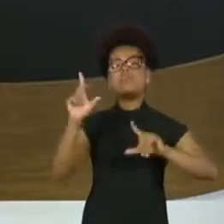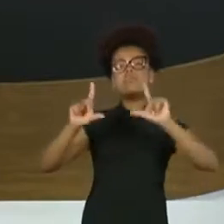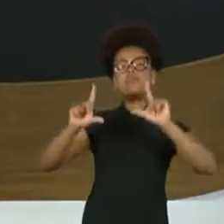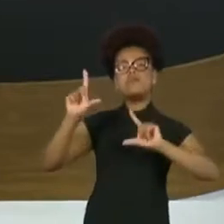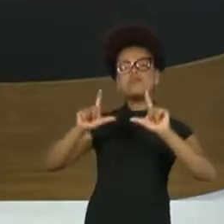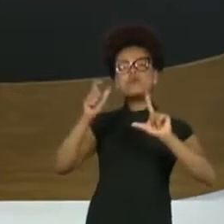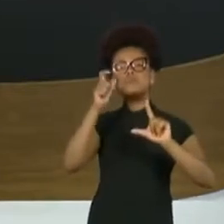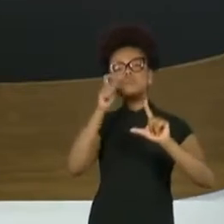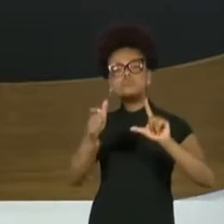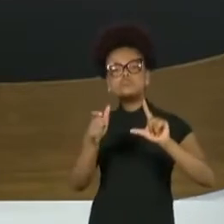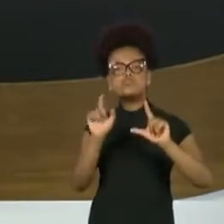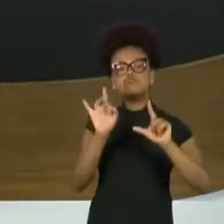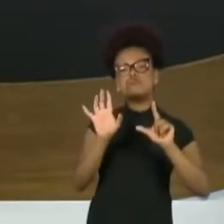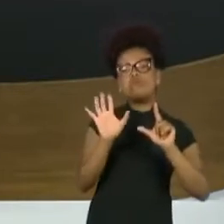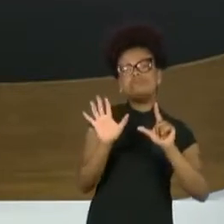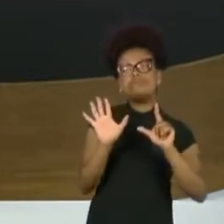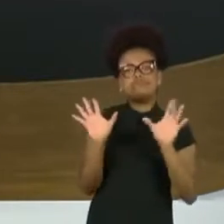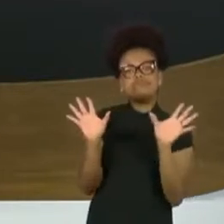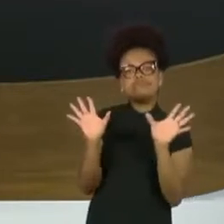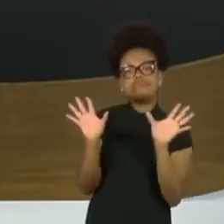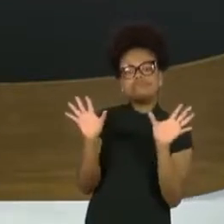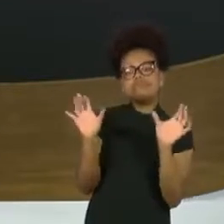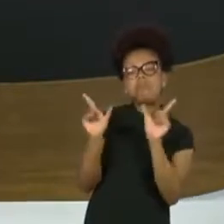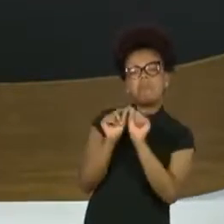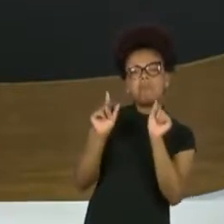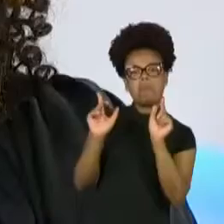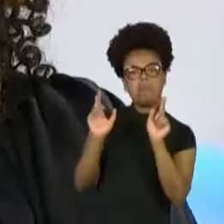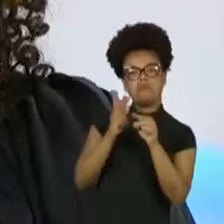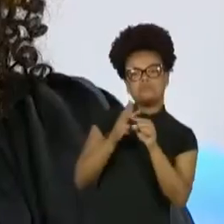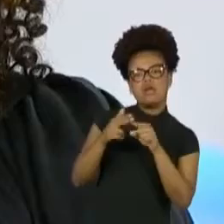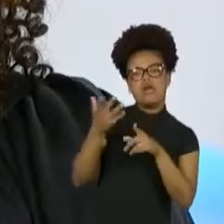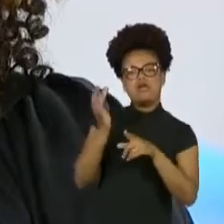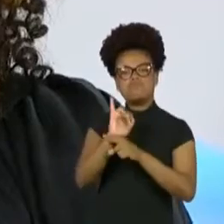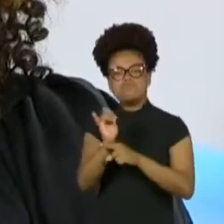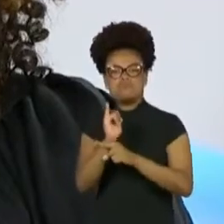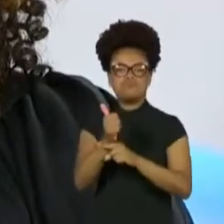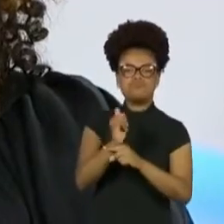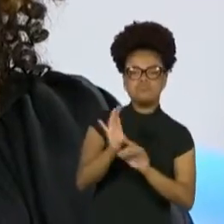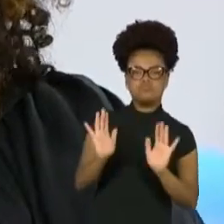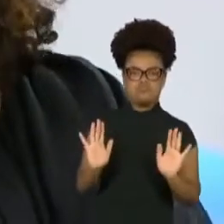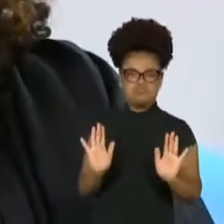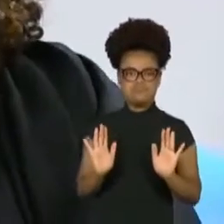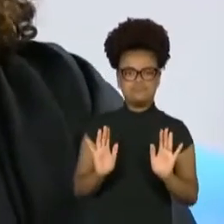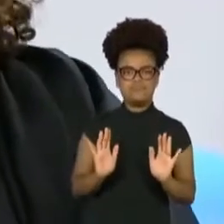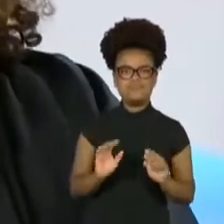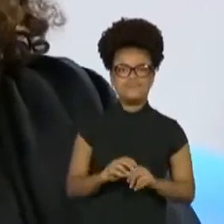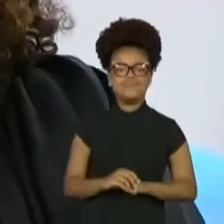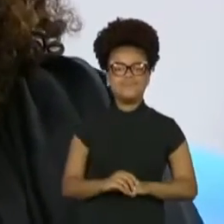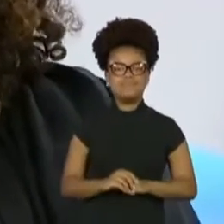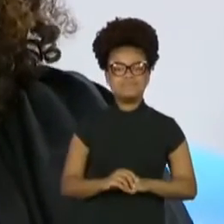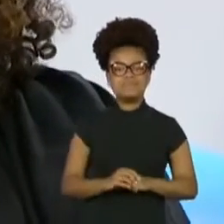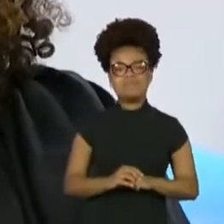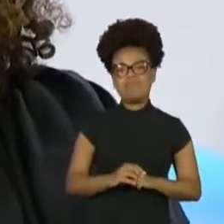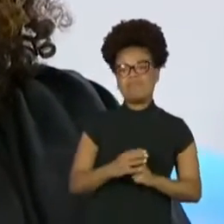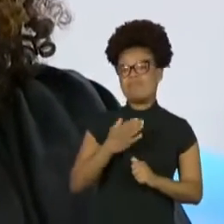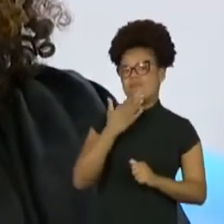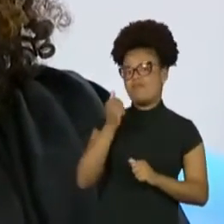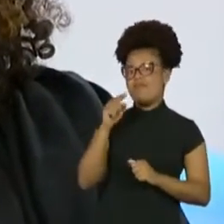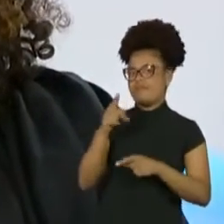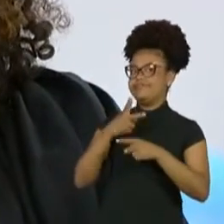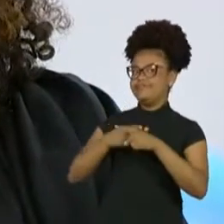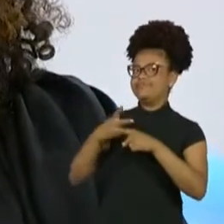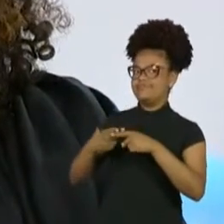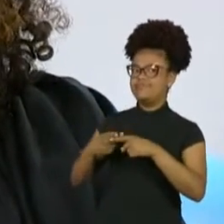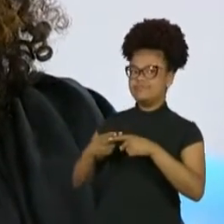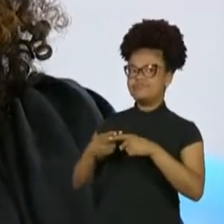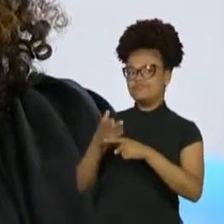formatos como séries, documentários? Com certeza. Eu prefiro uma coisa mais